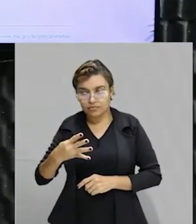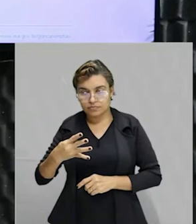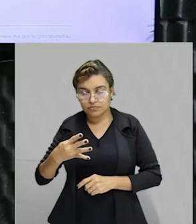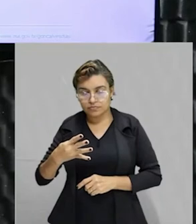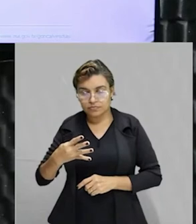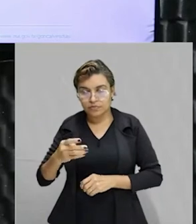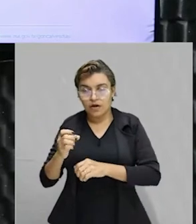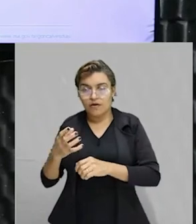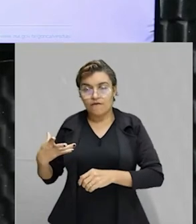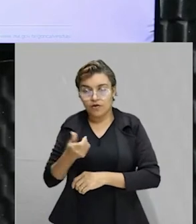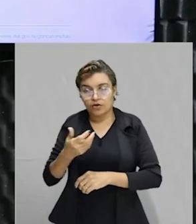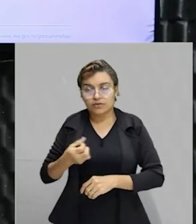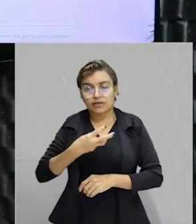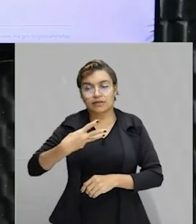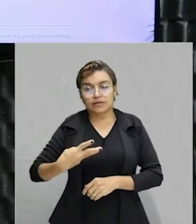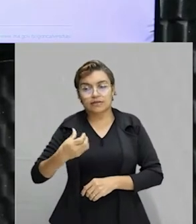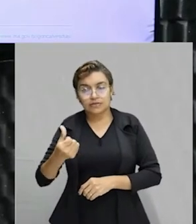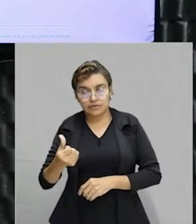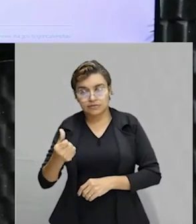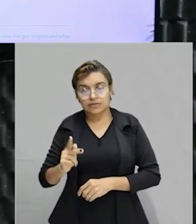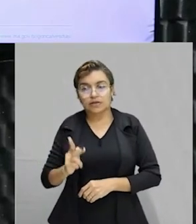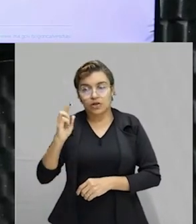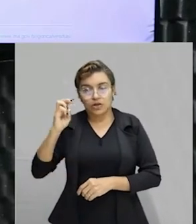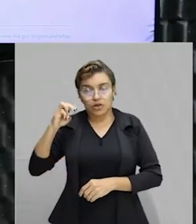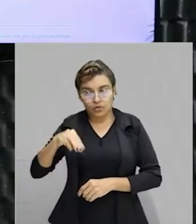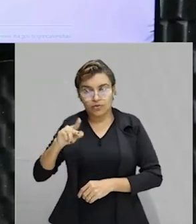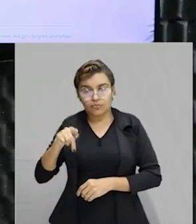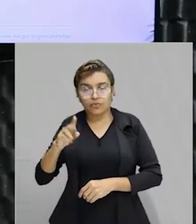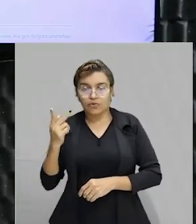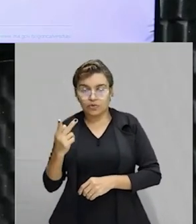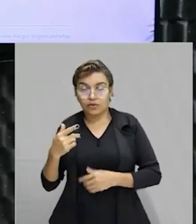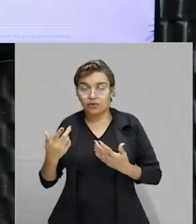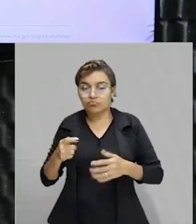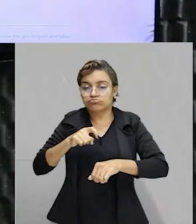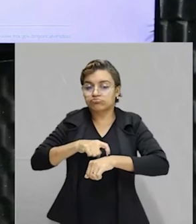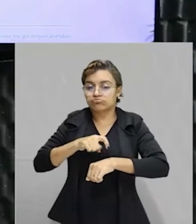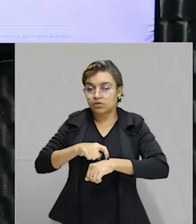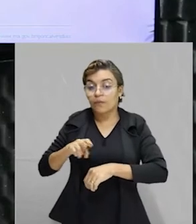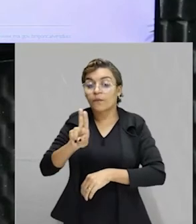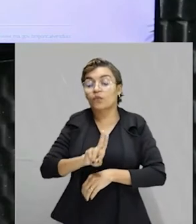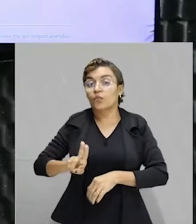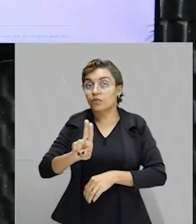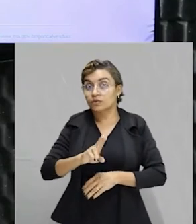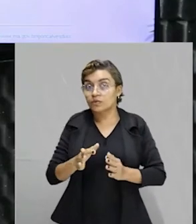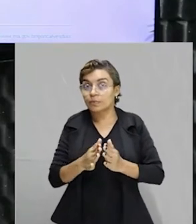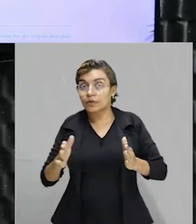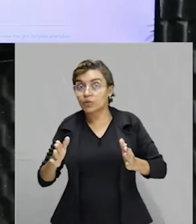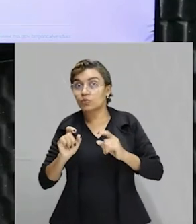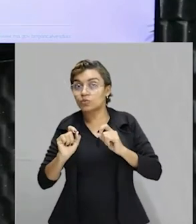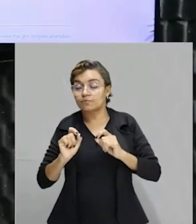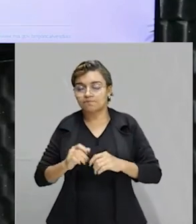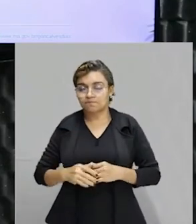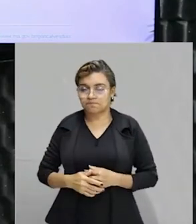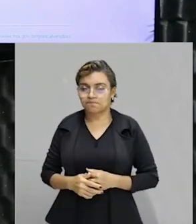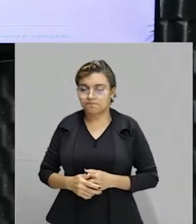36 km por hora. O tempo gasto em segundos pelo candidato em todo o percurso foi de, olha as